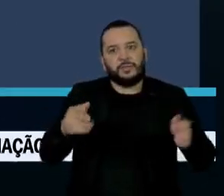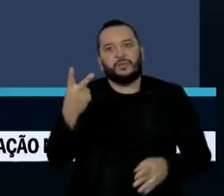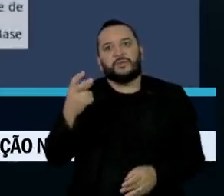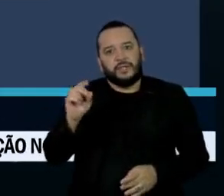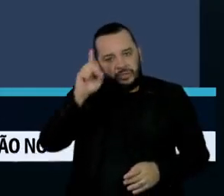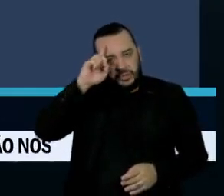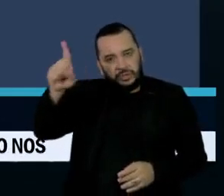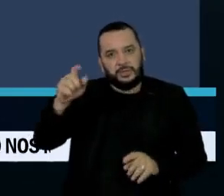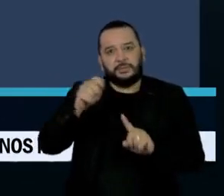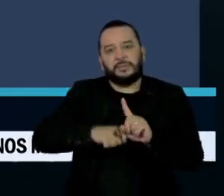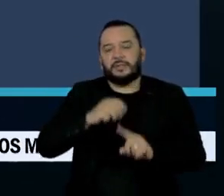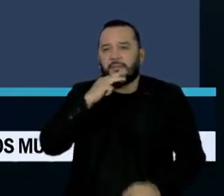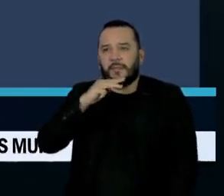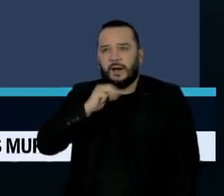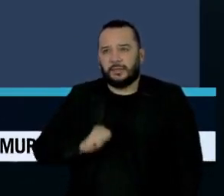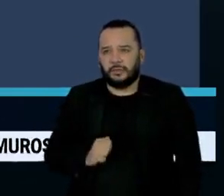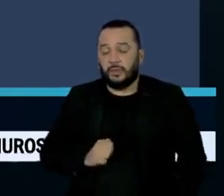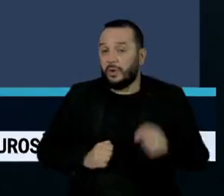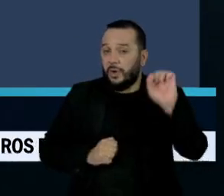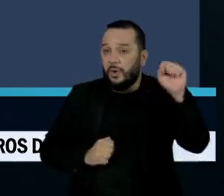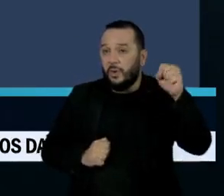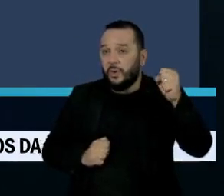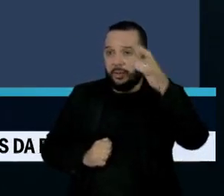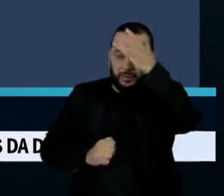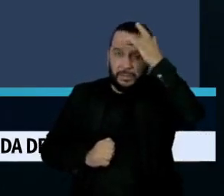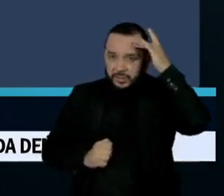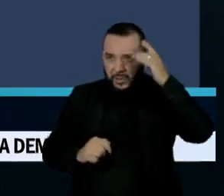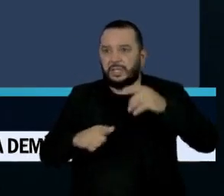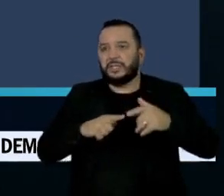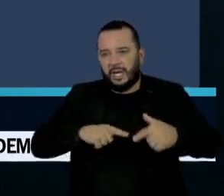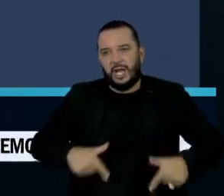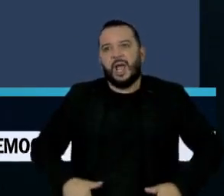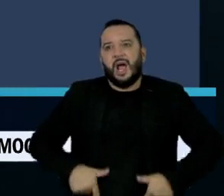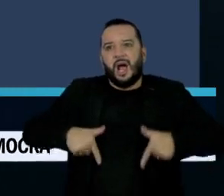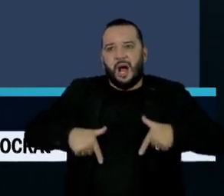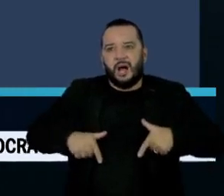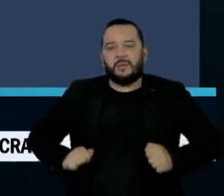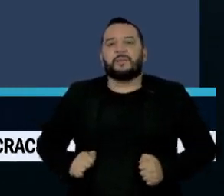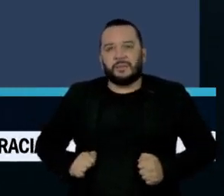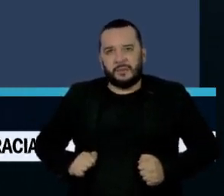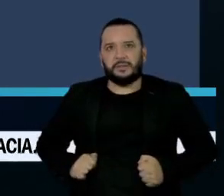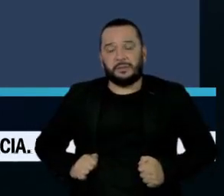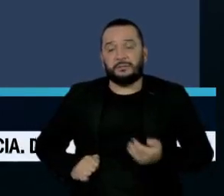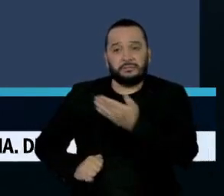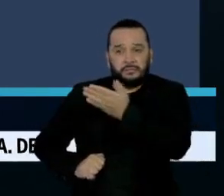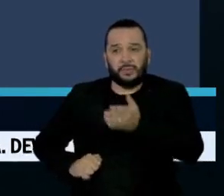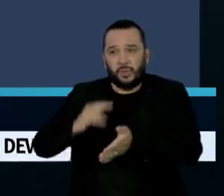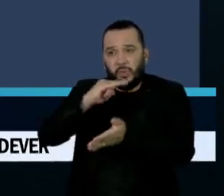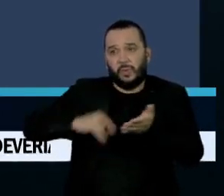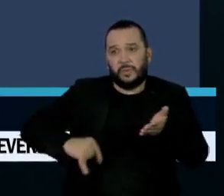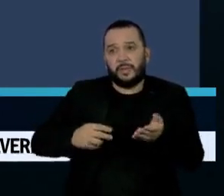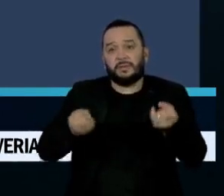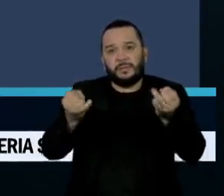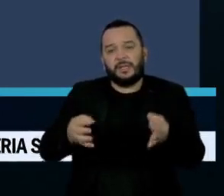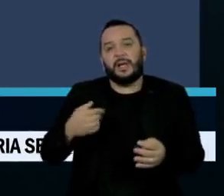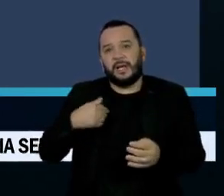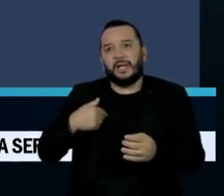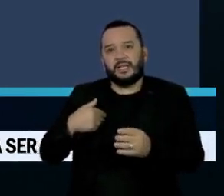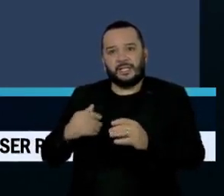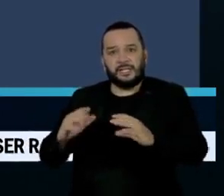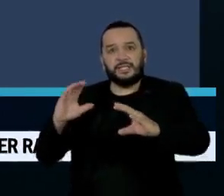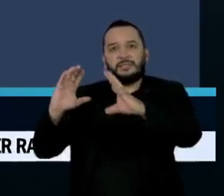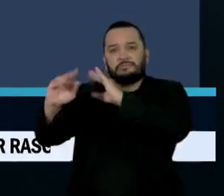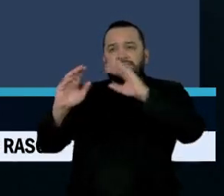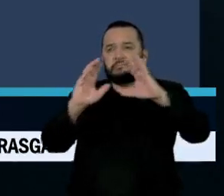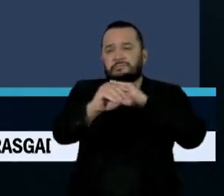mês de março. Oito pessoas foram vistas armadas. O ofício afirma ainda que eles deixaram a região de forma